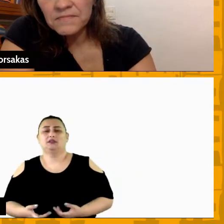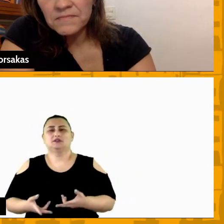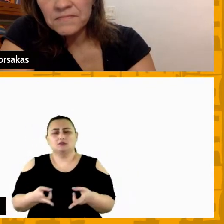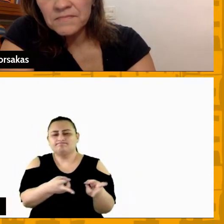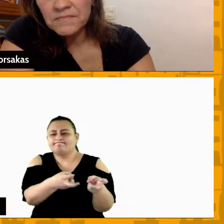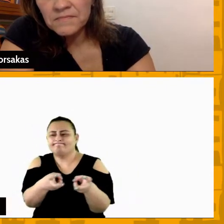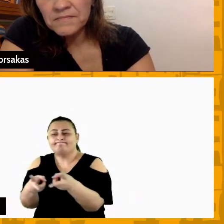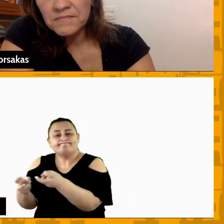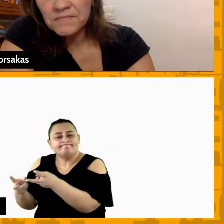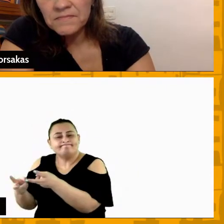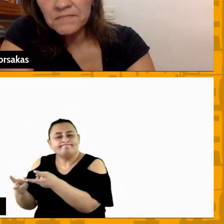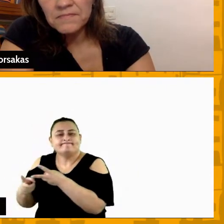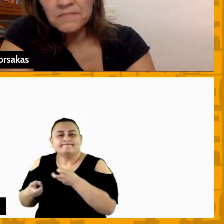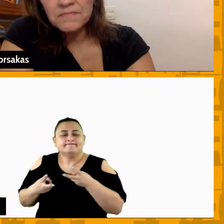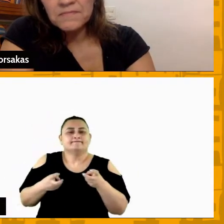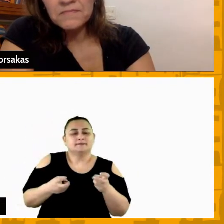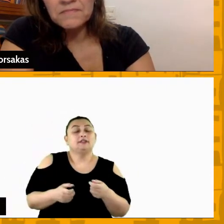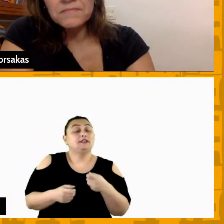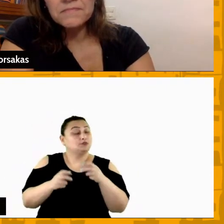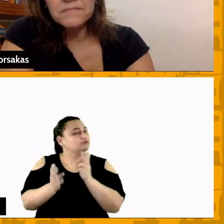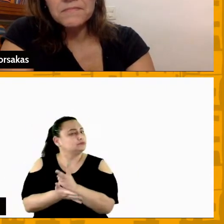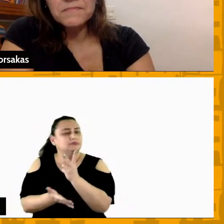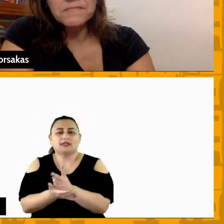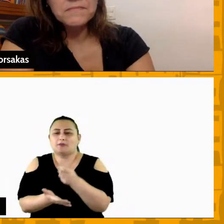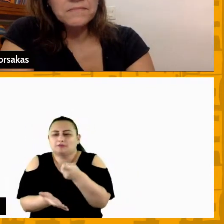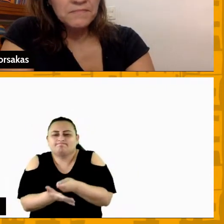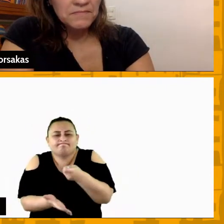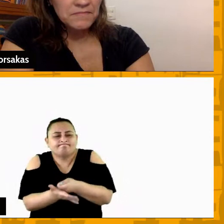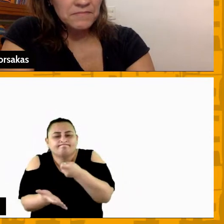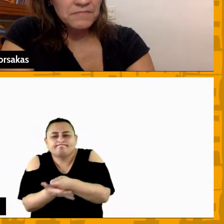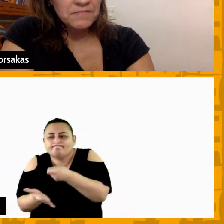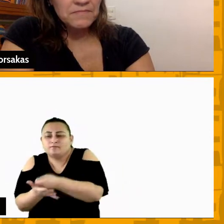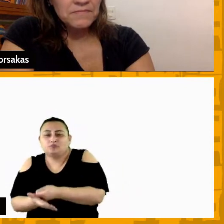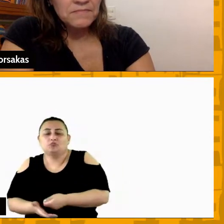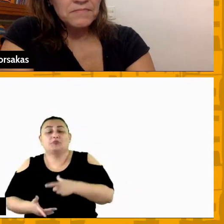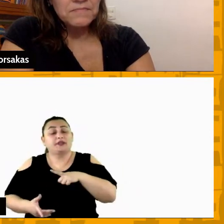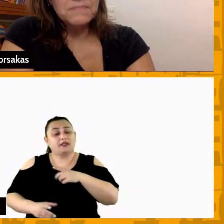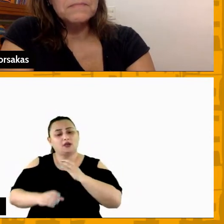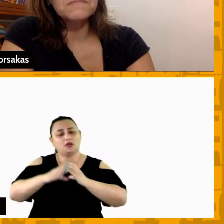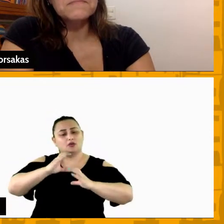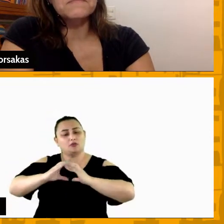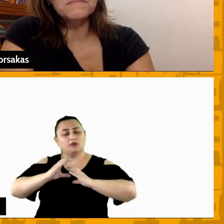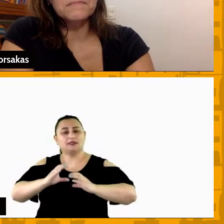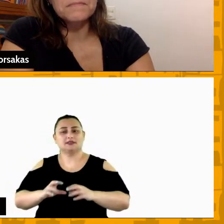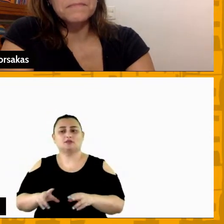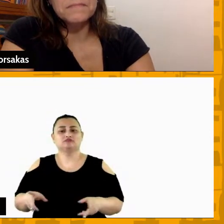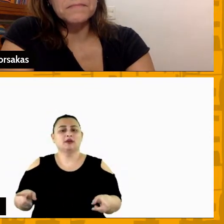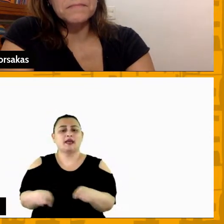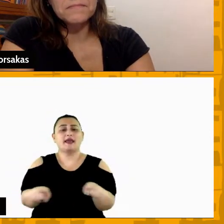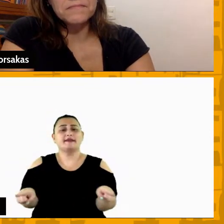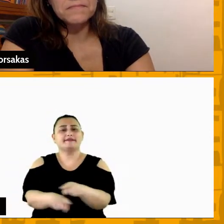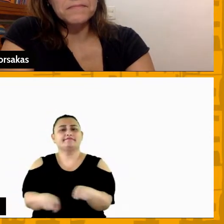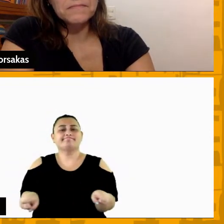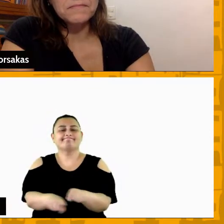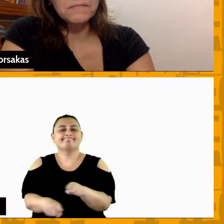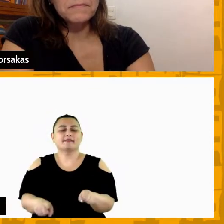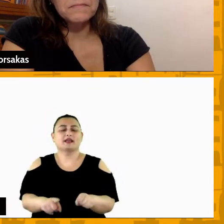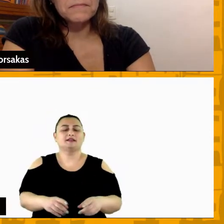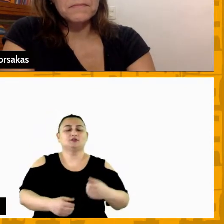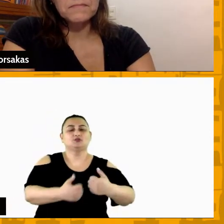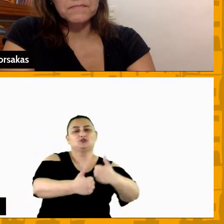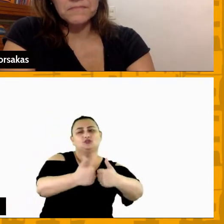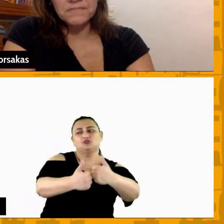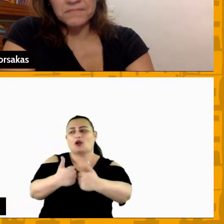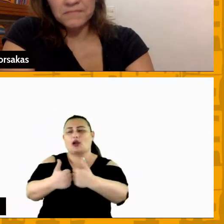atletas e eu sempre cobro e motivo para que eles possam estar se comunicando entre si e eu falo muito para eles o que que